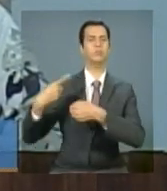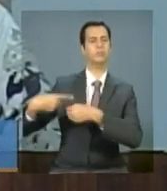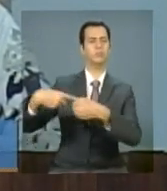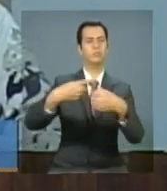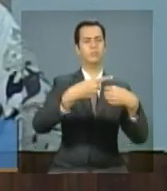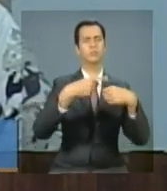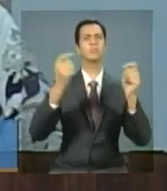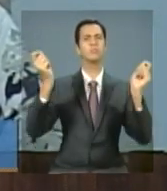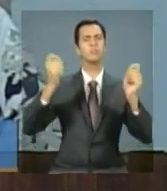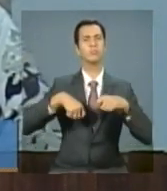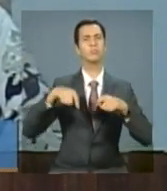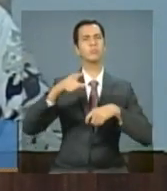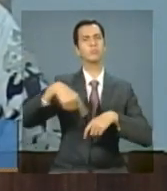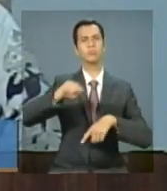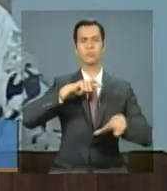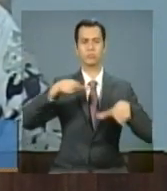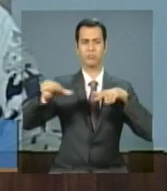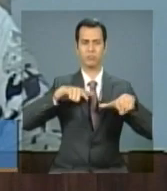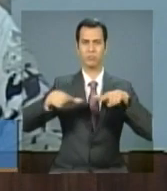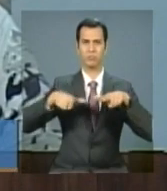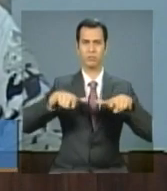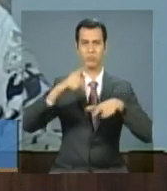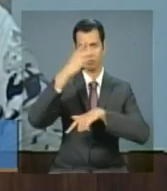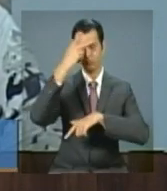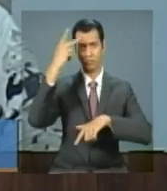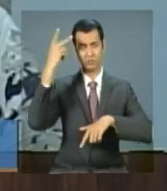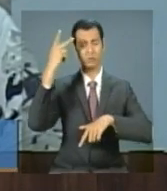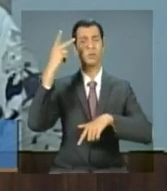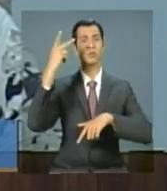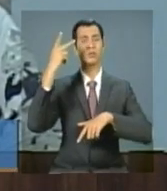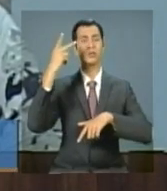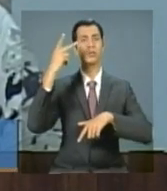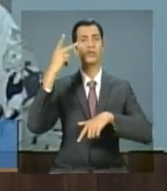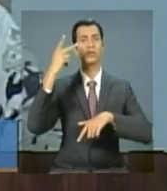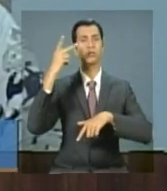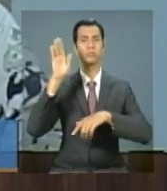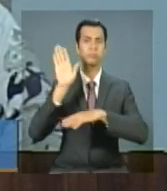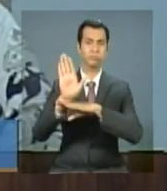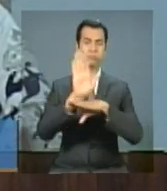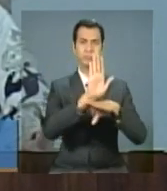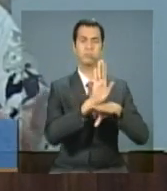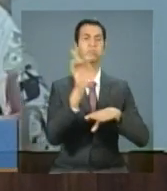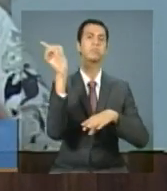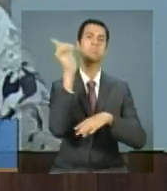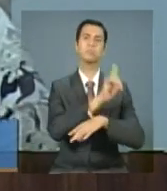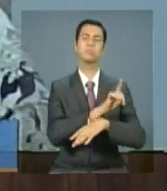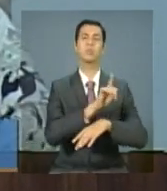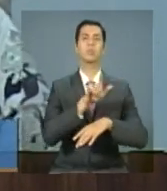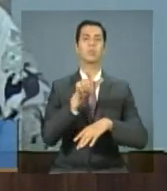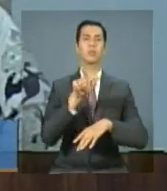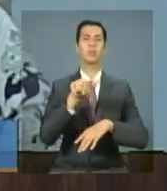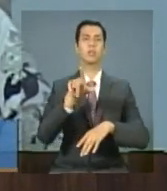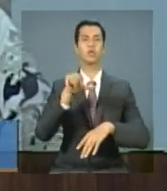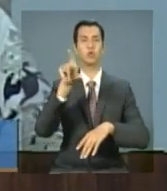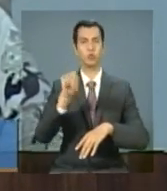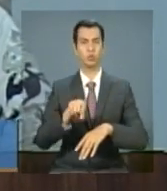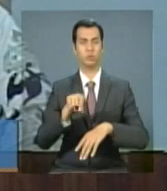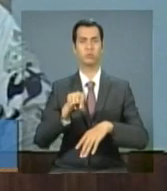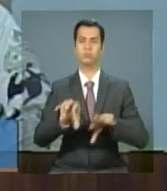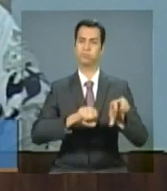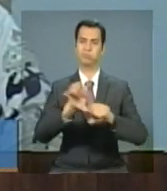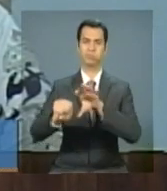que garantam que os municípios estejam fazendo a coleta seletiva de lixo. Portanto, ter os catadores